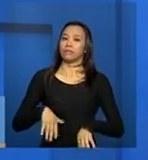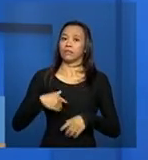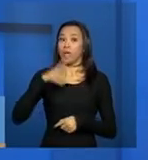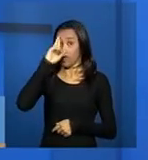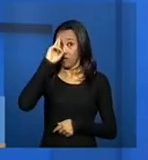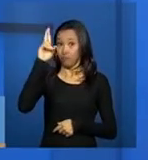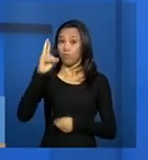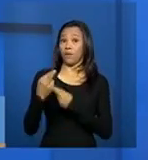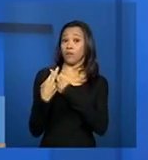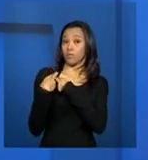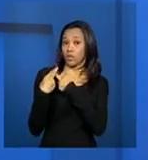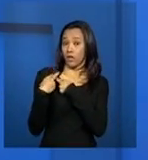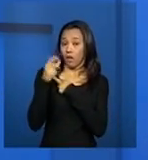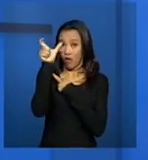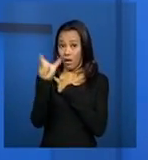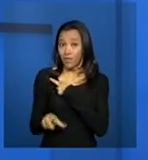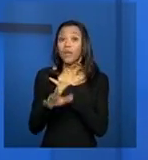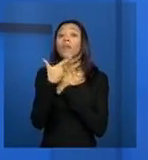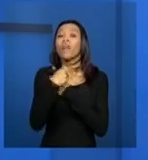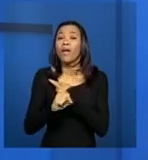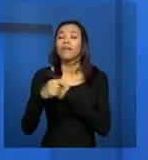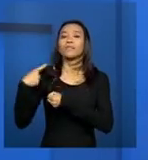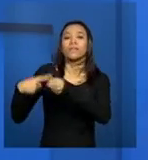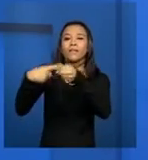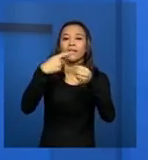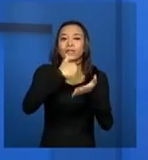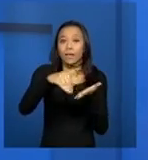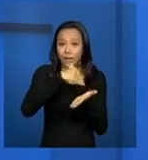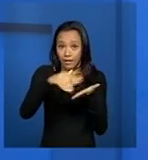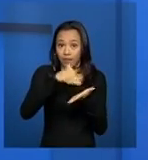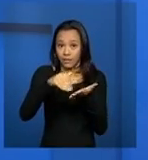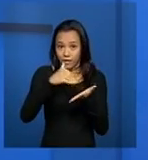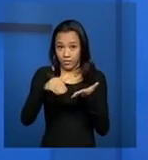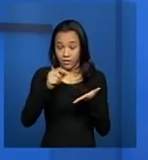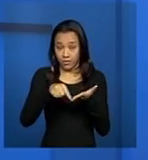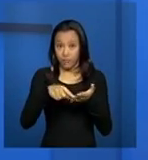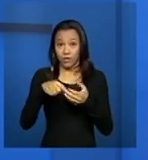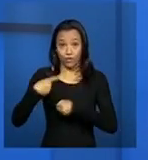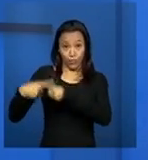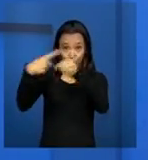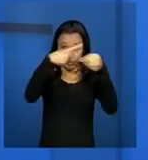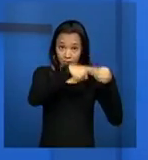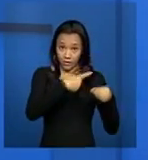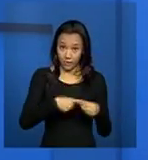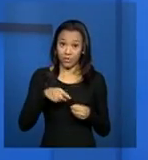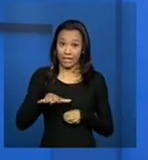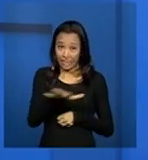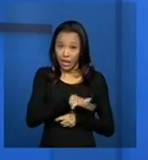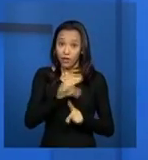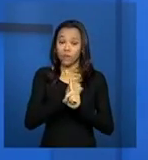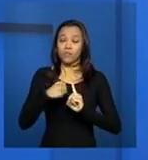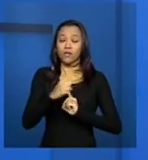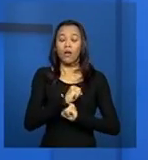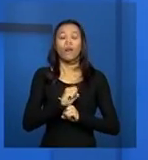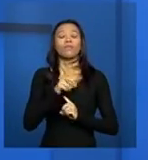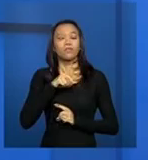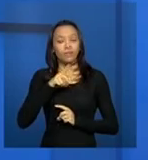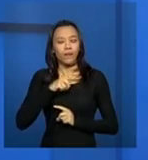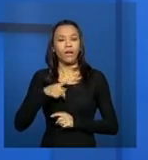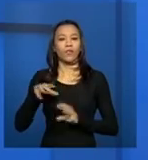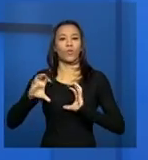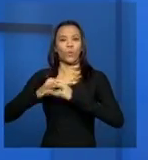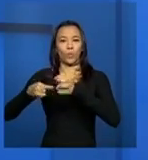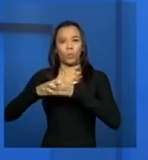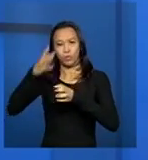lembrando que o órgão gestor é a Secretaria Municipal de Assistência Social ou Congênere, ele tem a responsabilidade, por meio da sua equipe, de